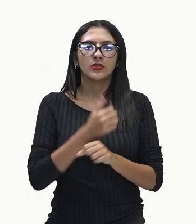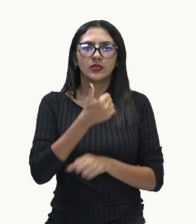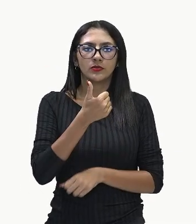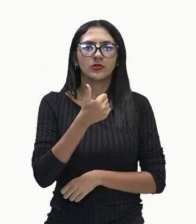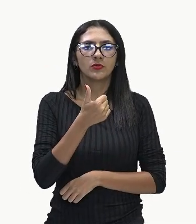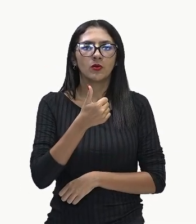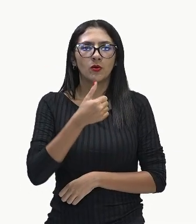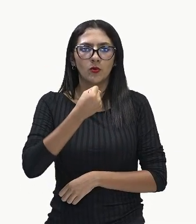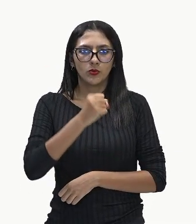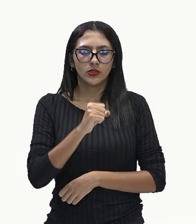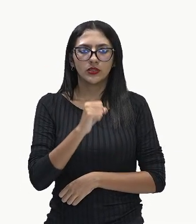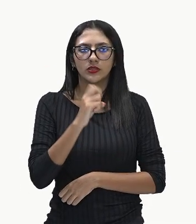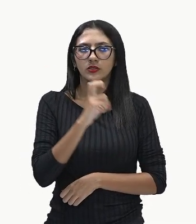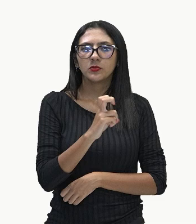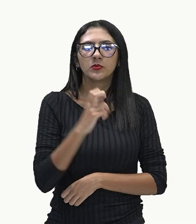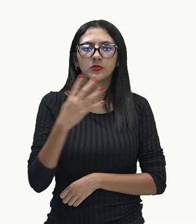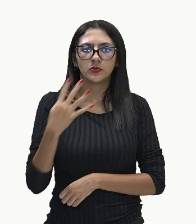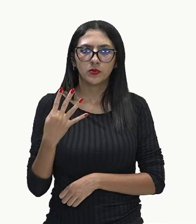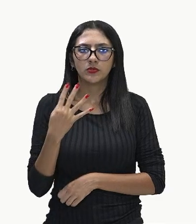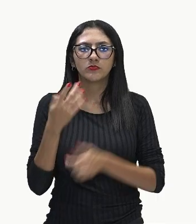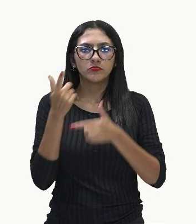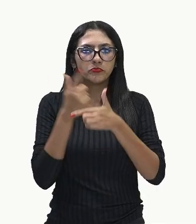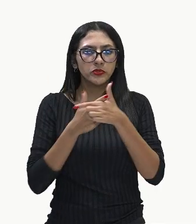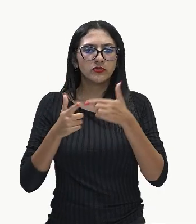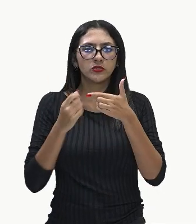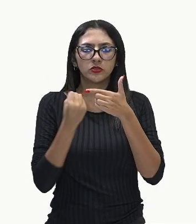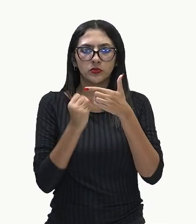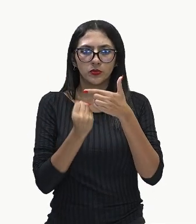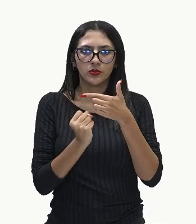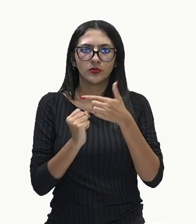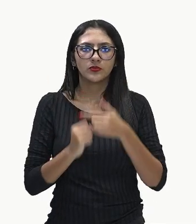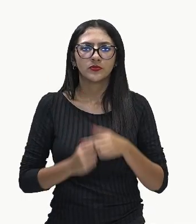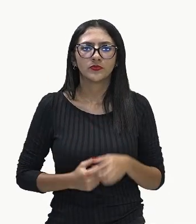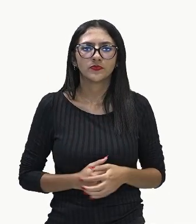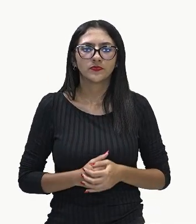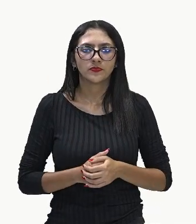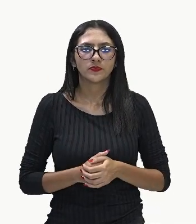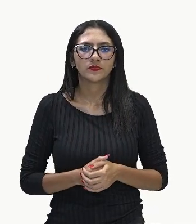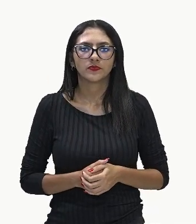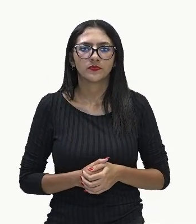1.854, dividido por oito, então,